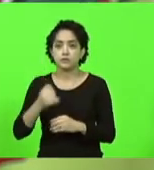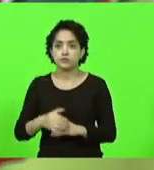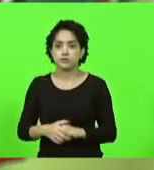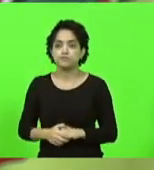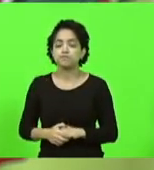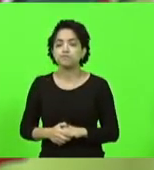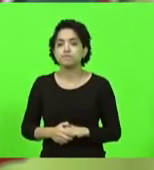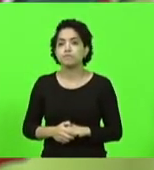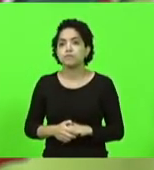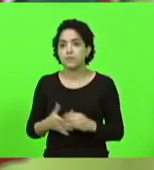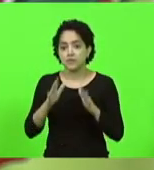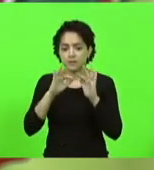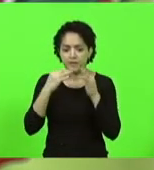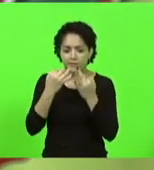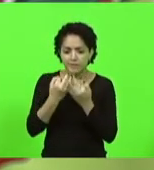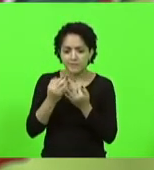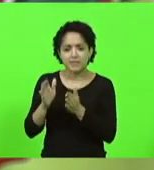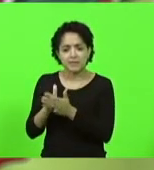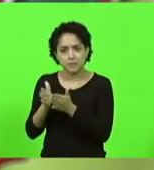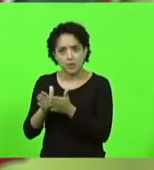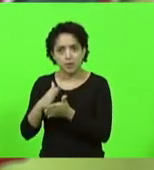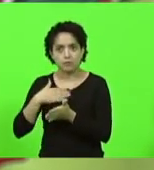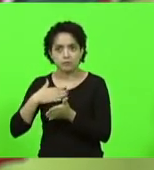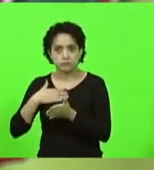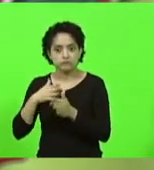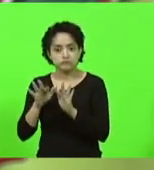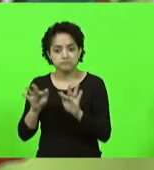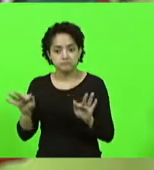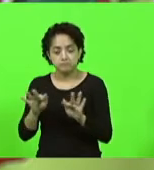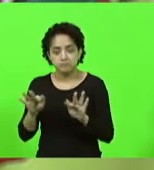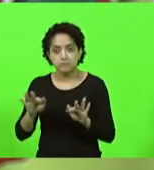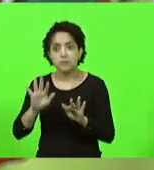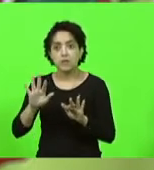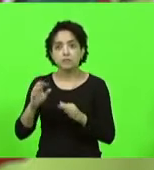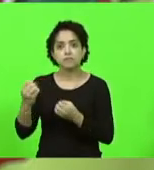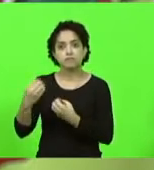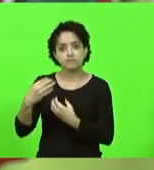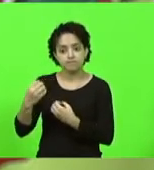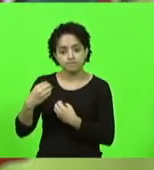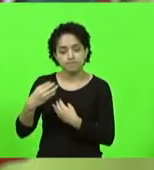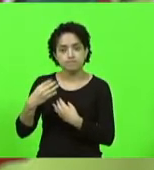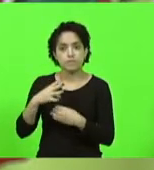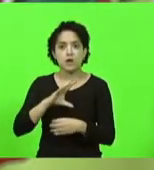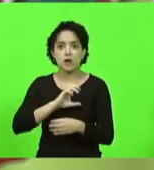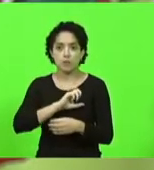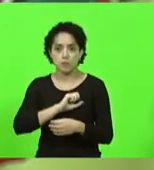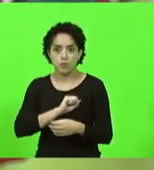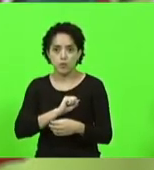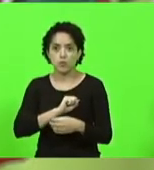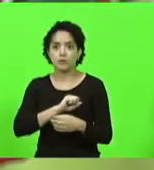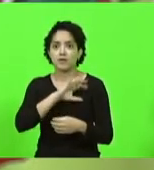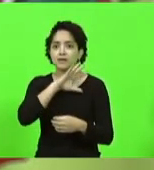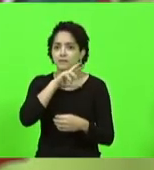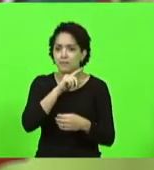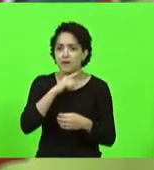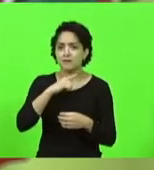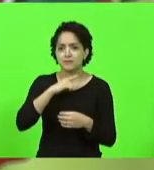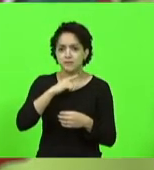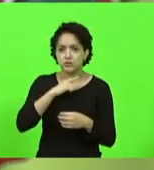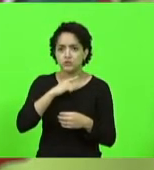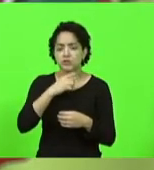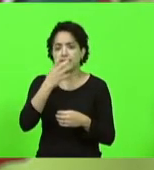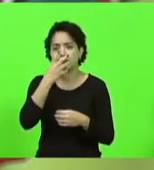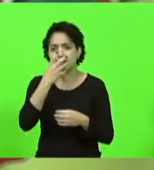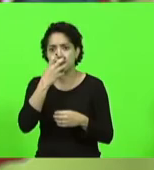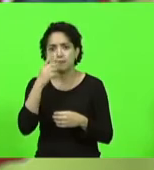Eu venho de uma família pobre, uma família humilde, mas eu fui criada com amor e com animais. Eu tenho cães, gatos, sempre